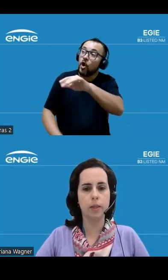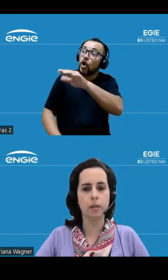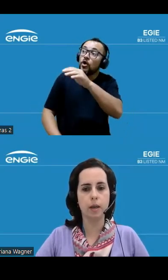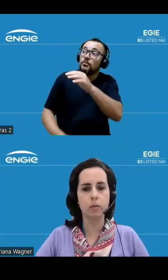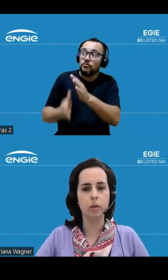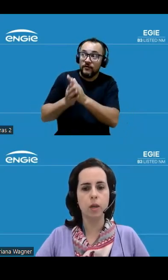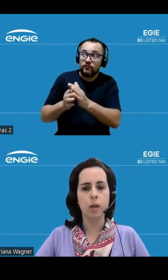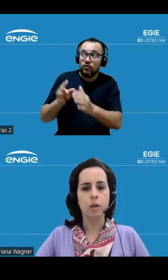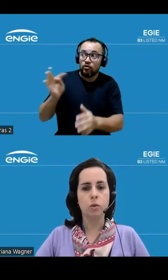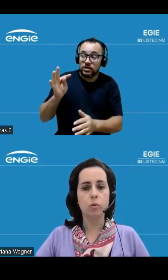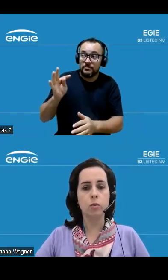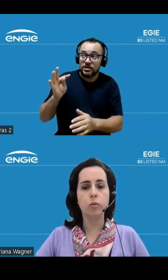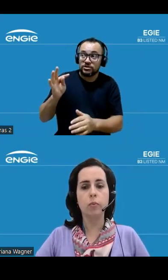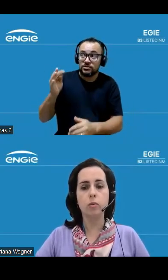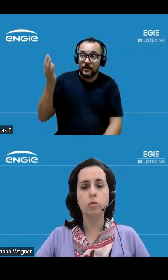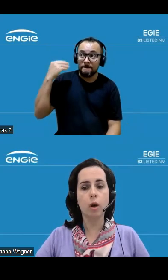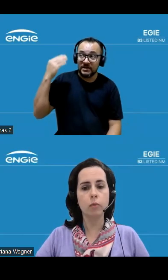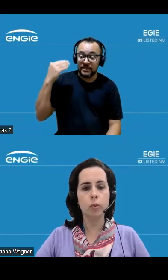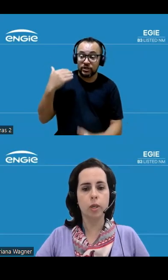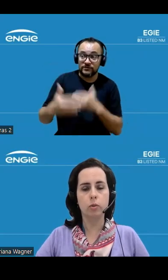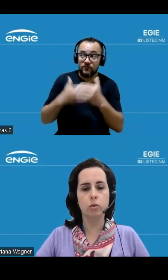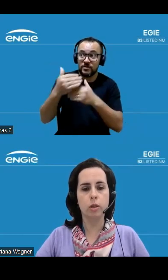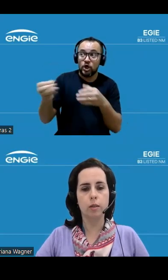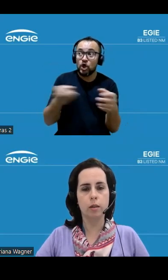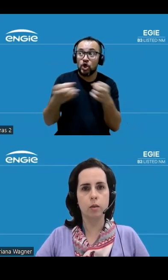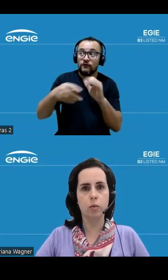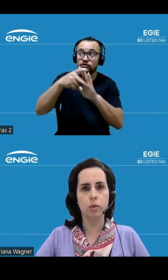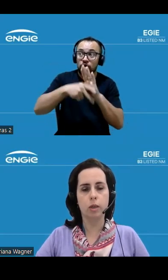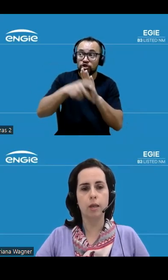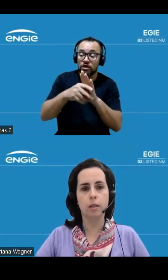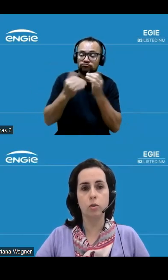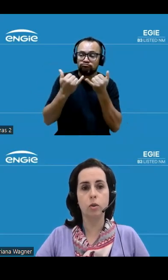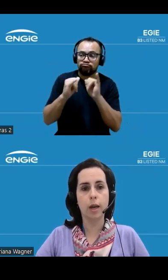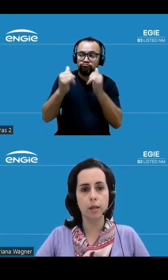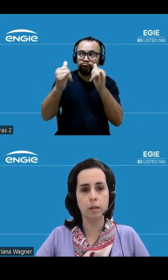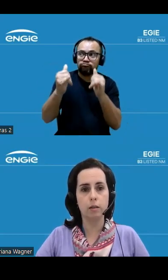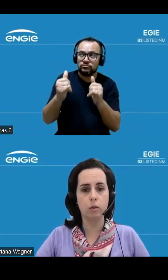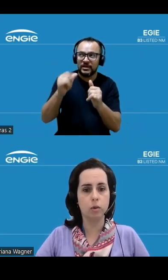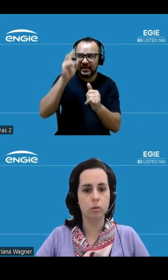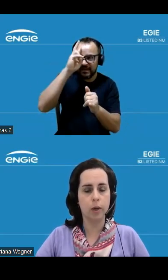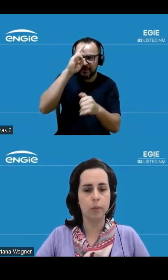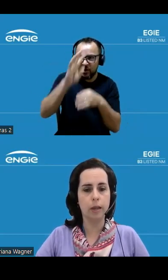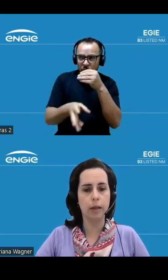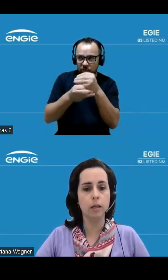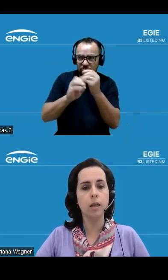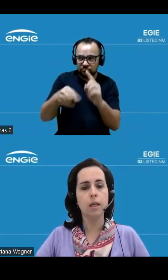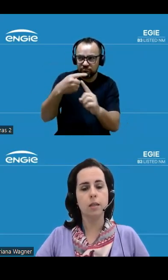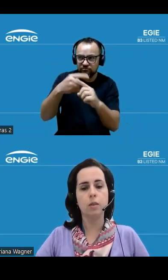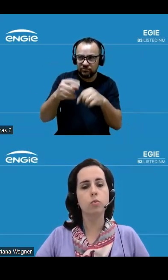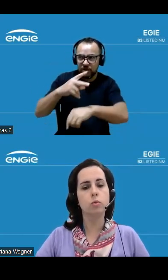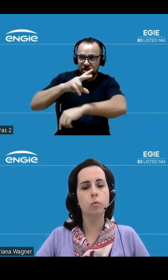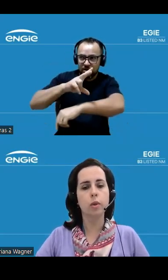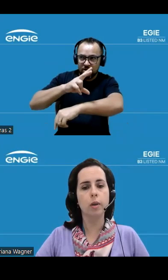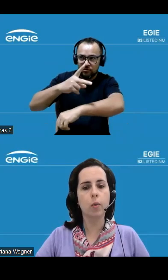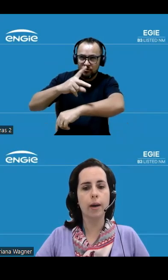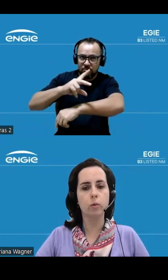trimestre passado sobre o desenvolvimento de novos projetos de geração ou seja aqueles adicionais que estão no nosso pipeline se